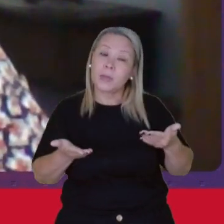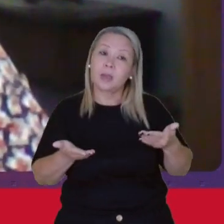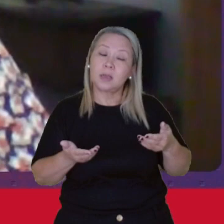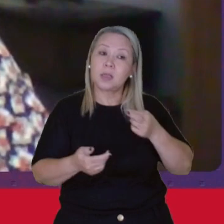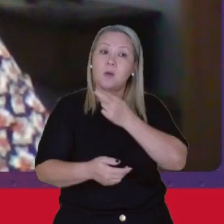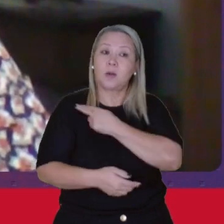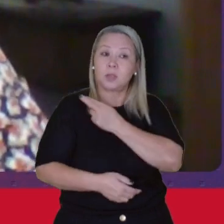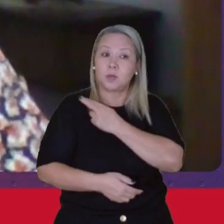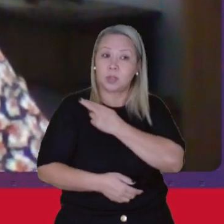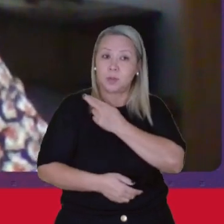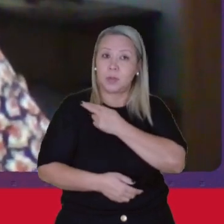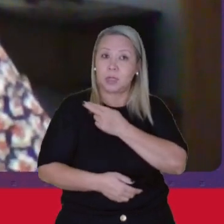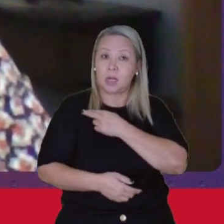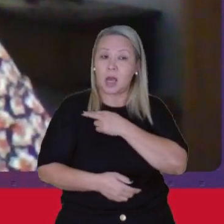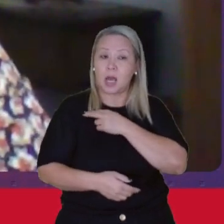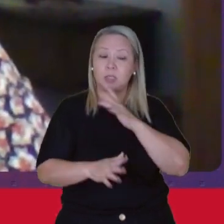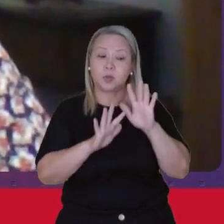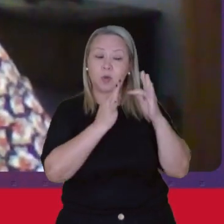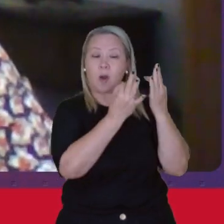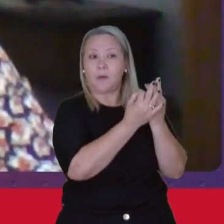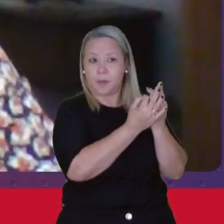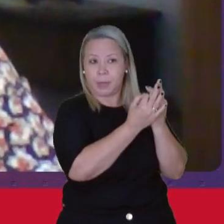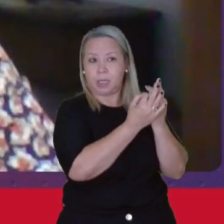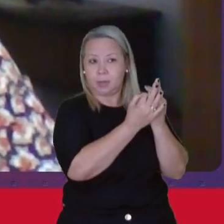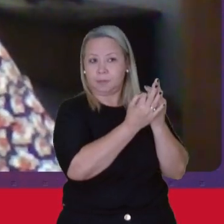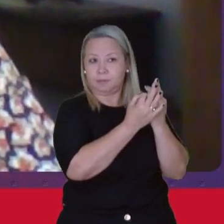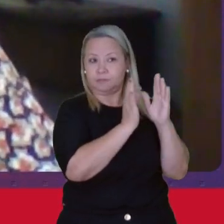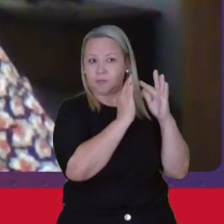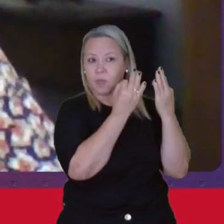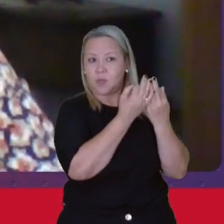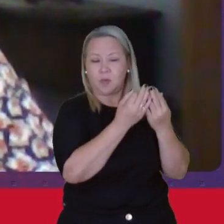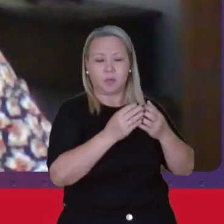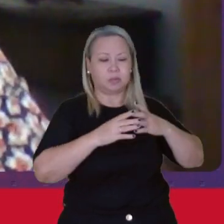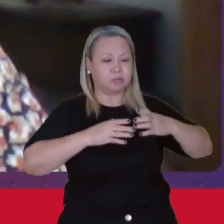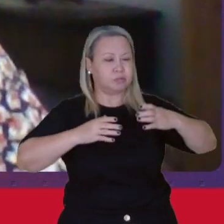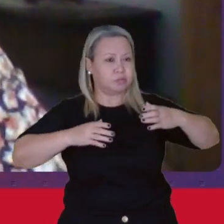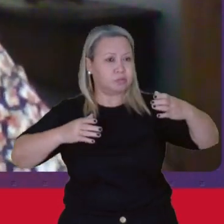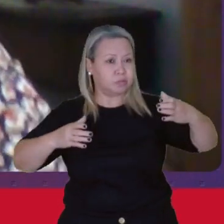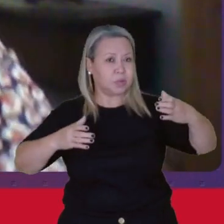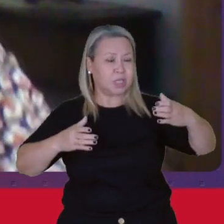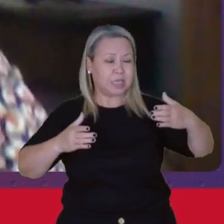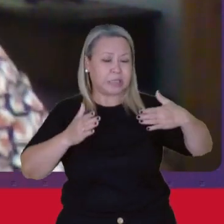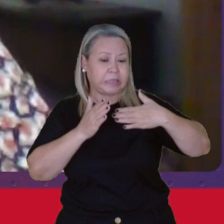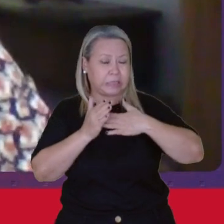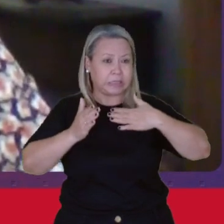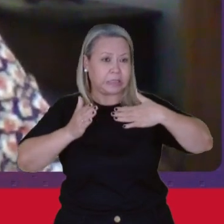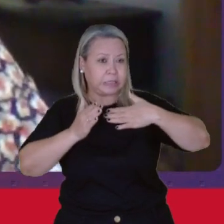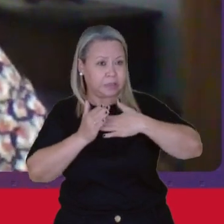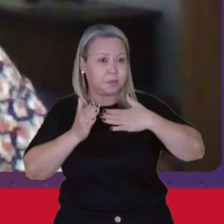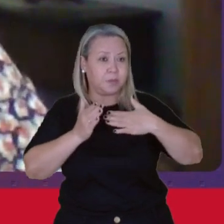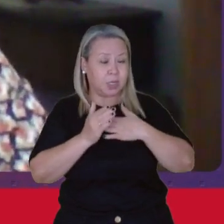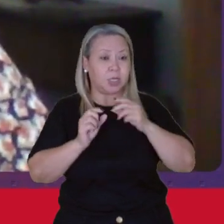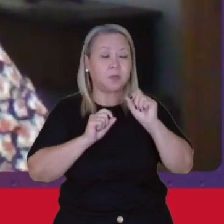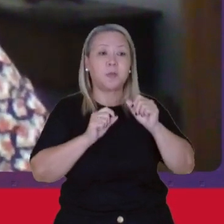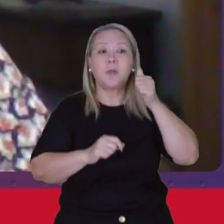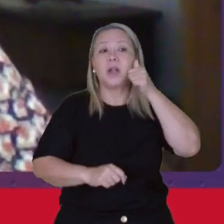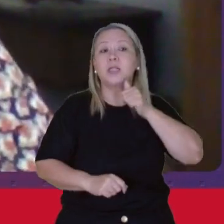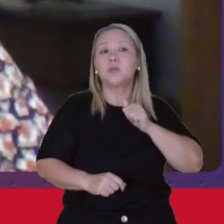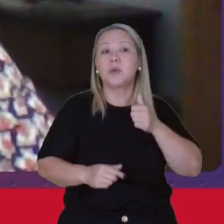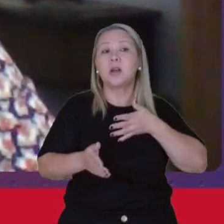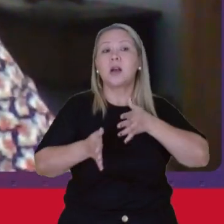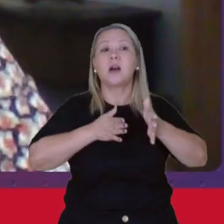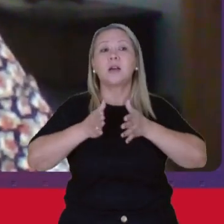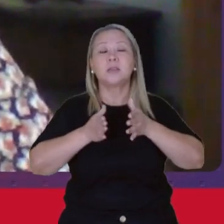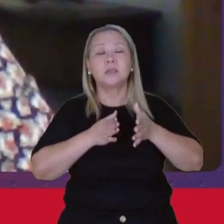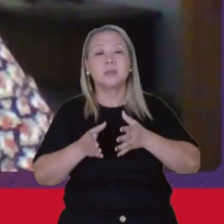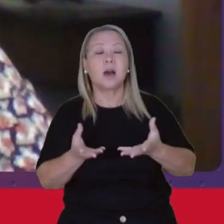responsabilidades Com a família É um grande Impedimento Para as mulheres Acessar o